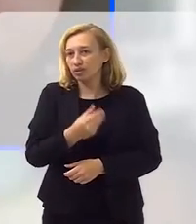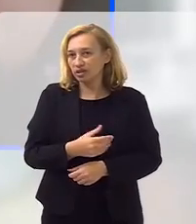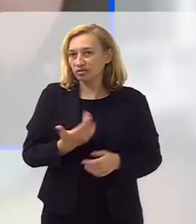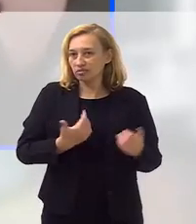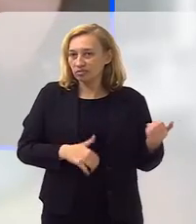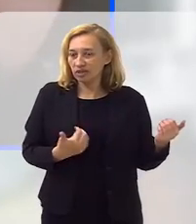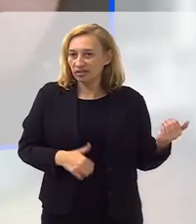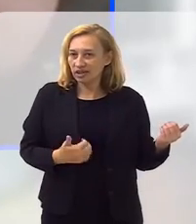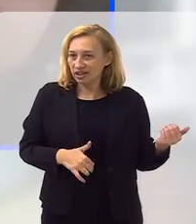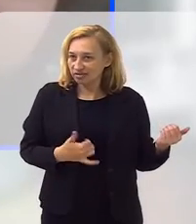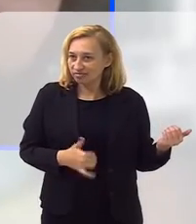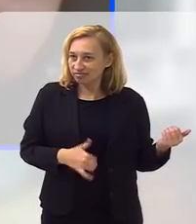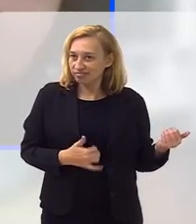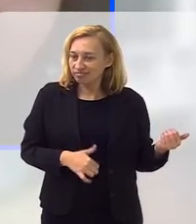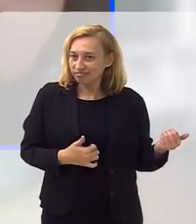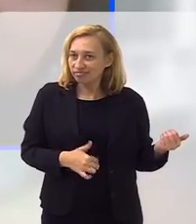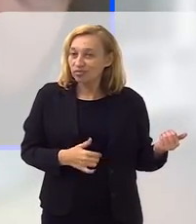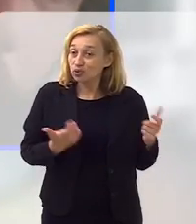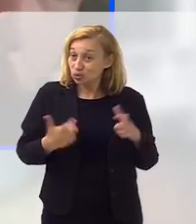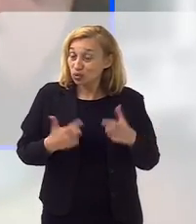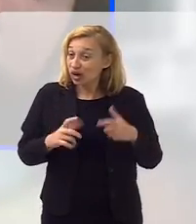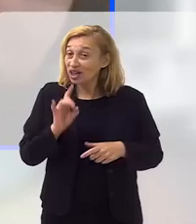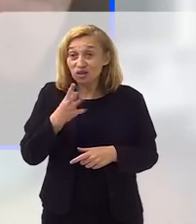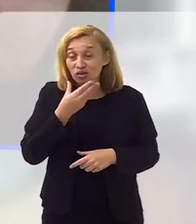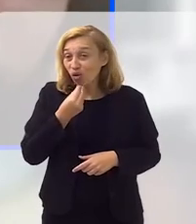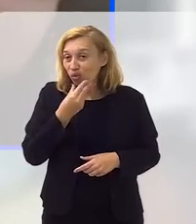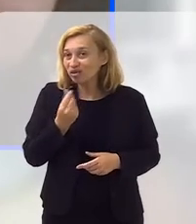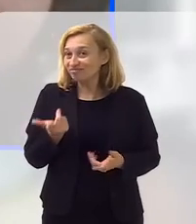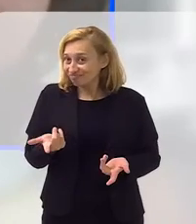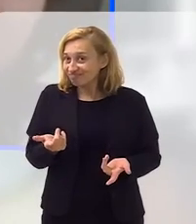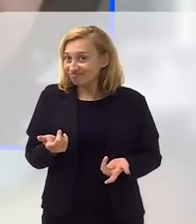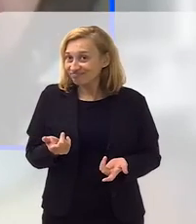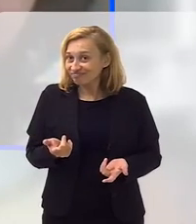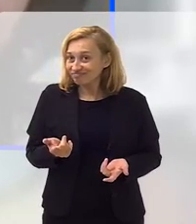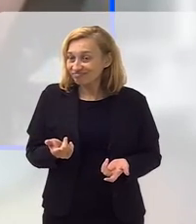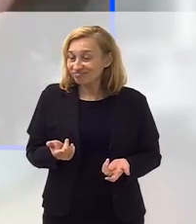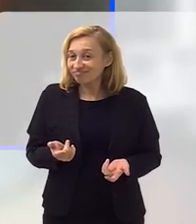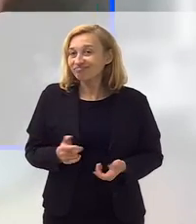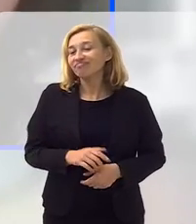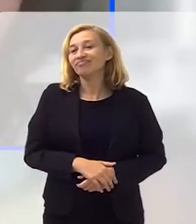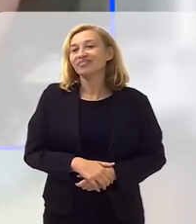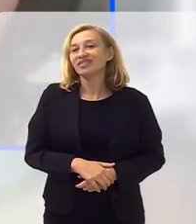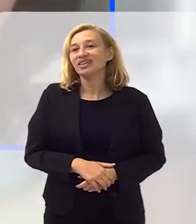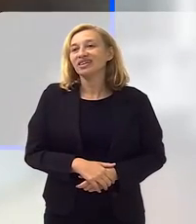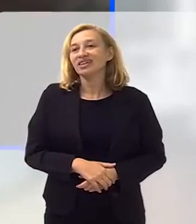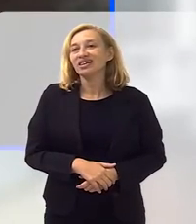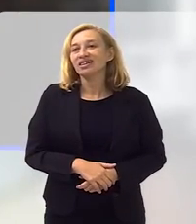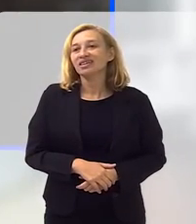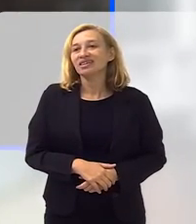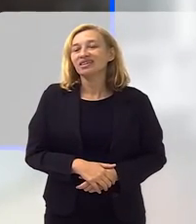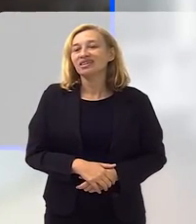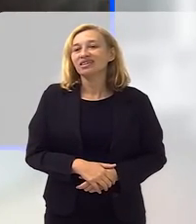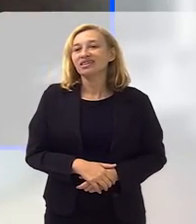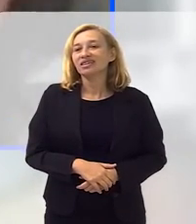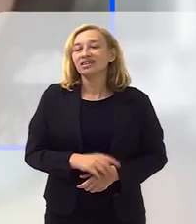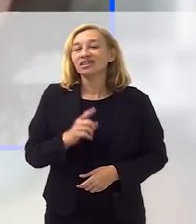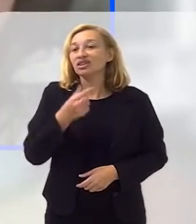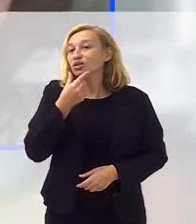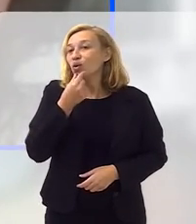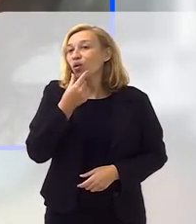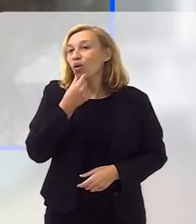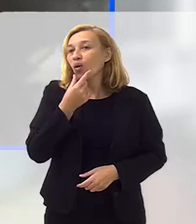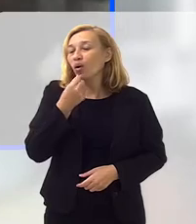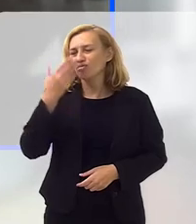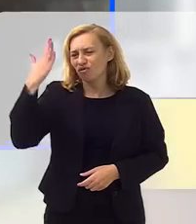plano, empunhando seu cavaquinho num ambiente que só tinha homens, né, aqui é o quintal de São Manasséia da Portela, e aqui